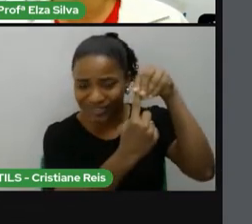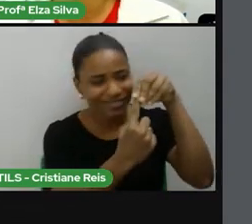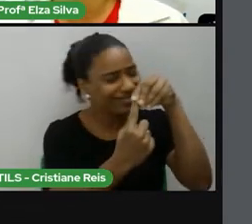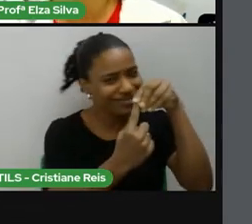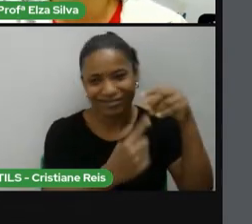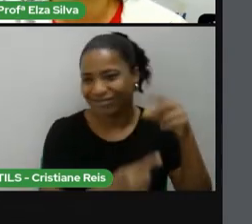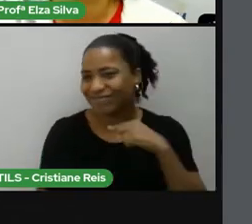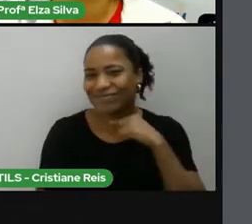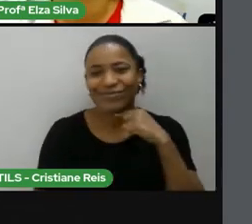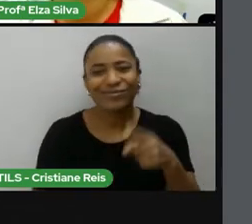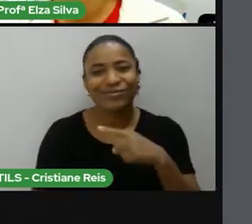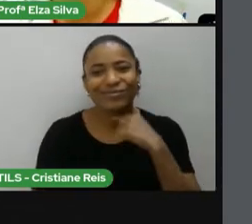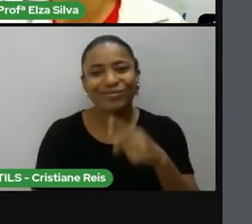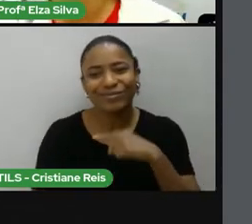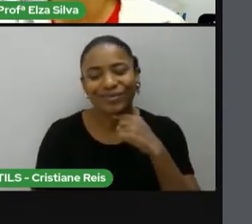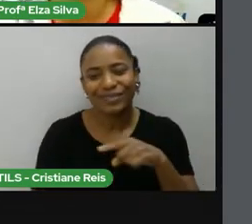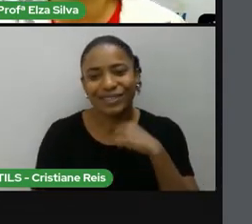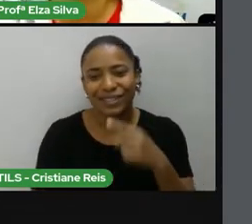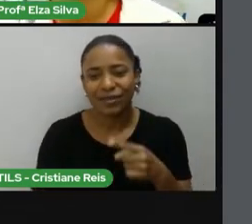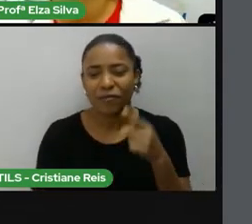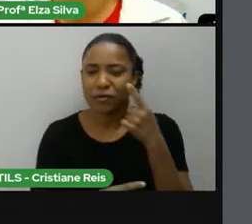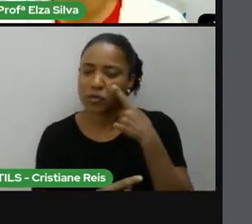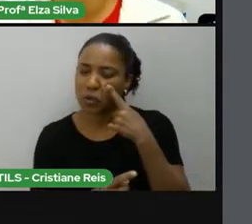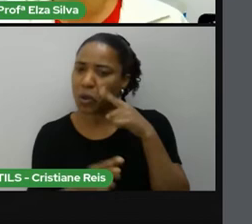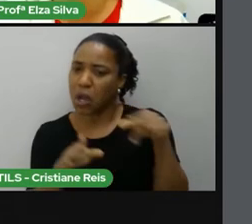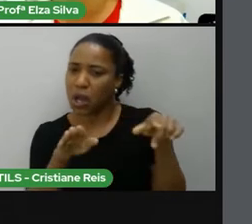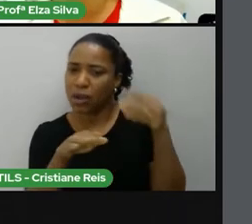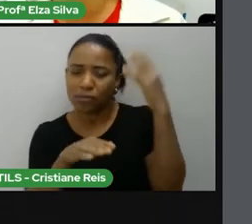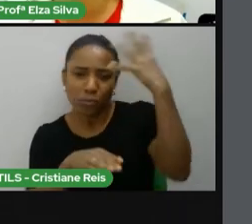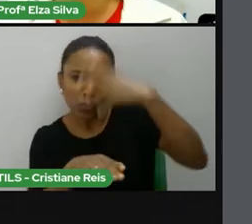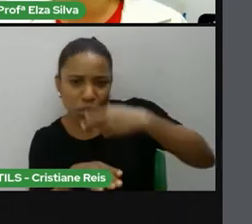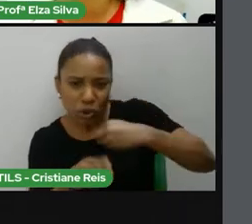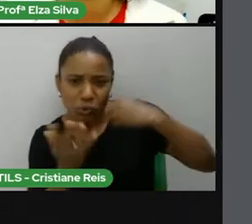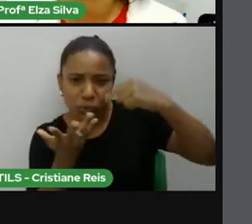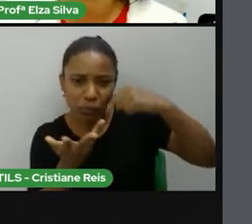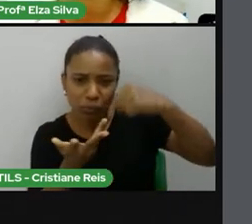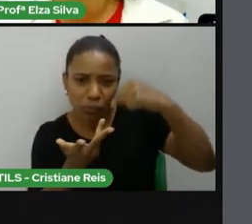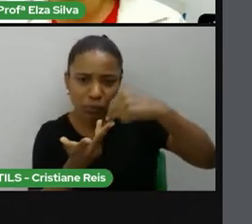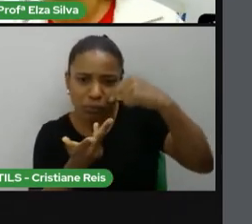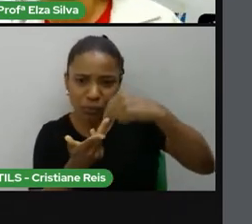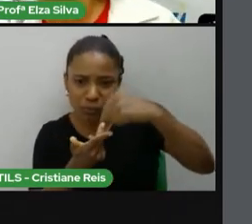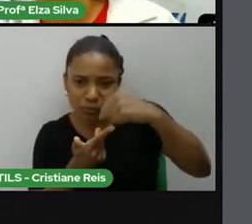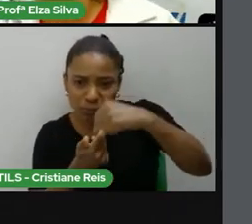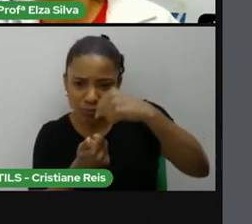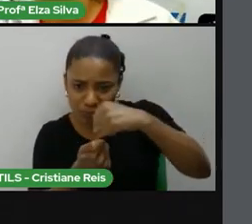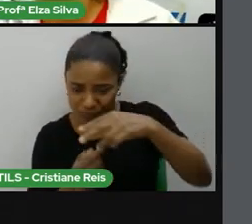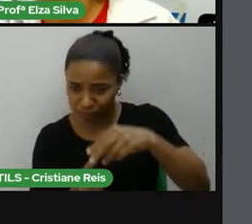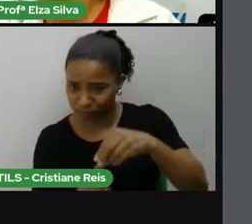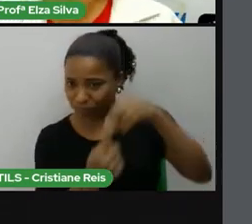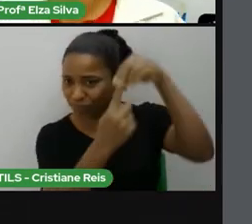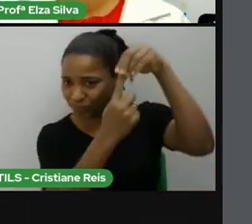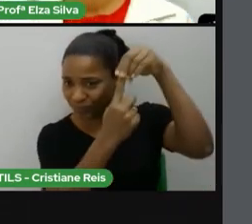apenas um termômetro, um critério para determinar se alguém é belo ou não.